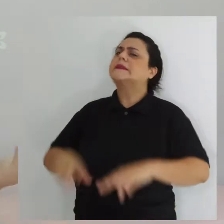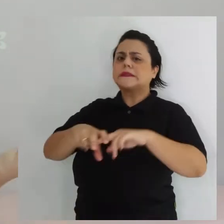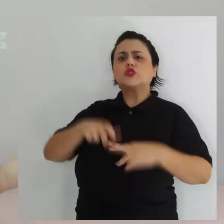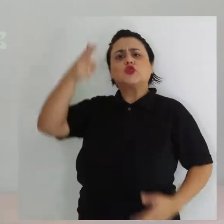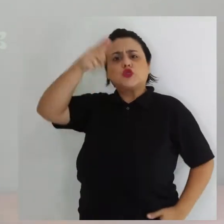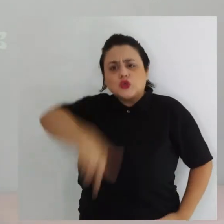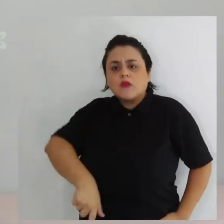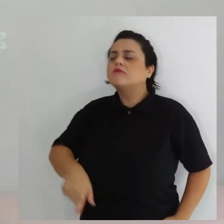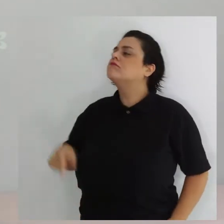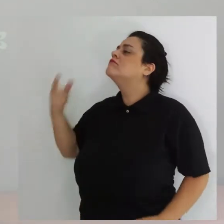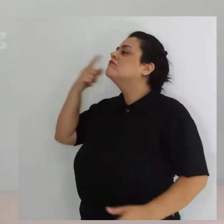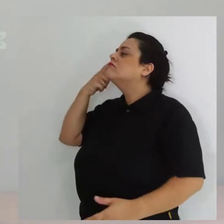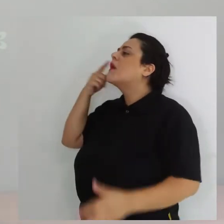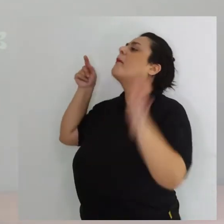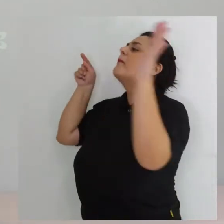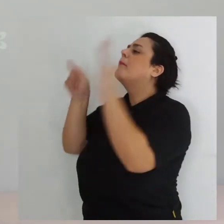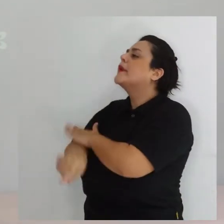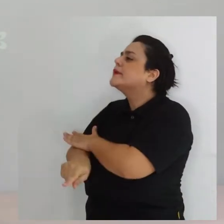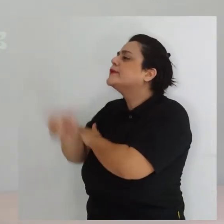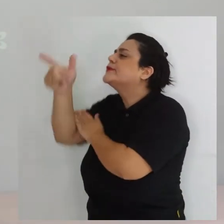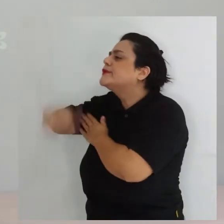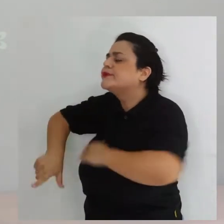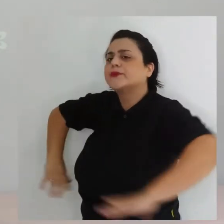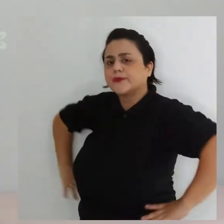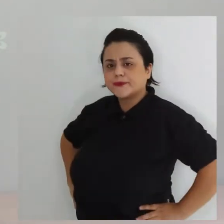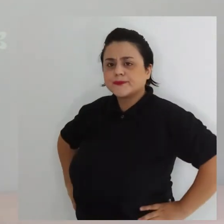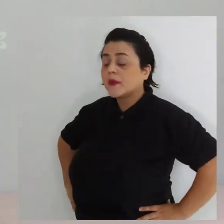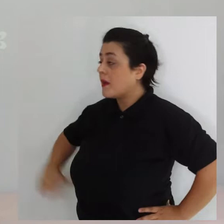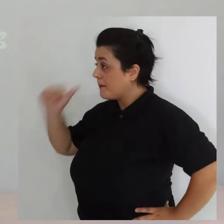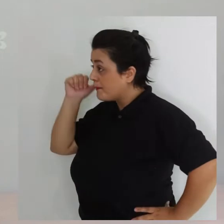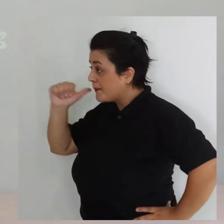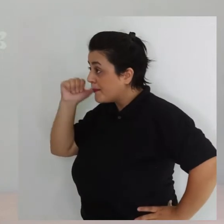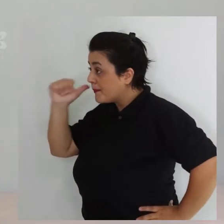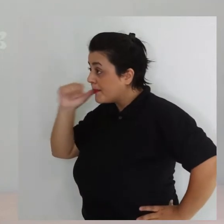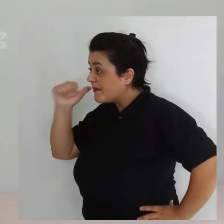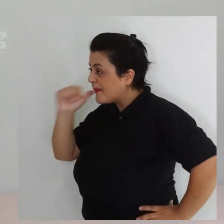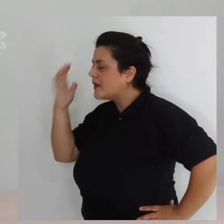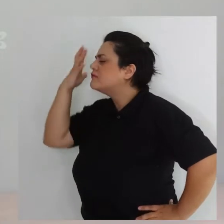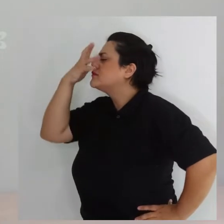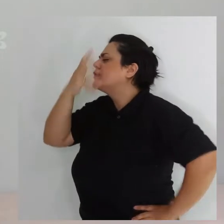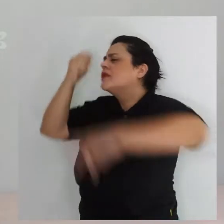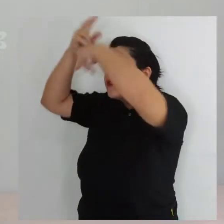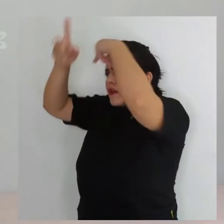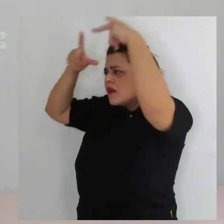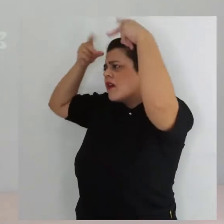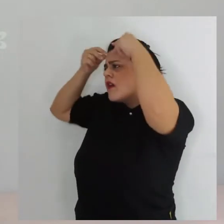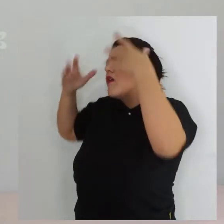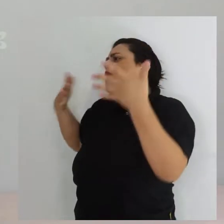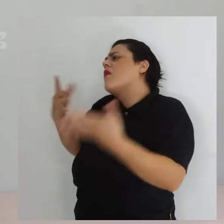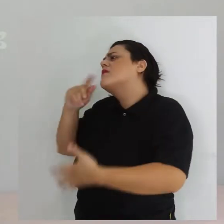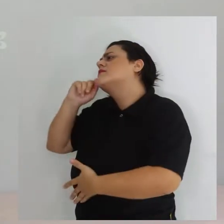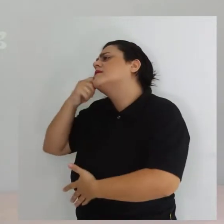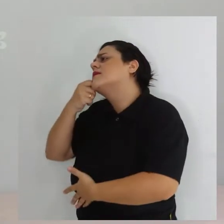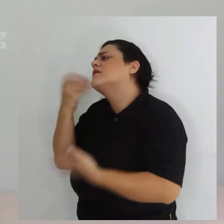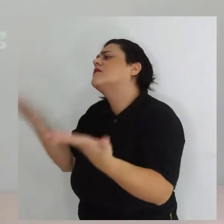Por isso, ele voltou lá na casa da menina e perguntou outra vez, Menina bonita do laço de fita,